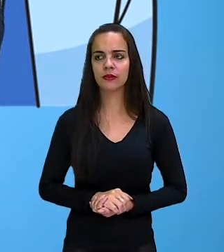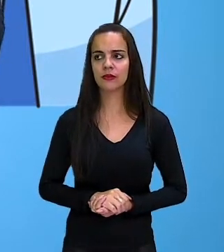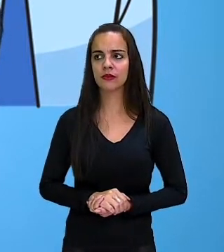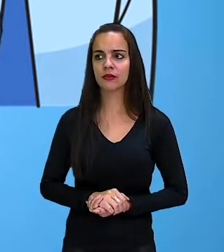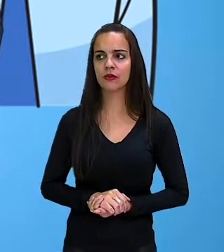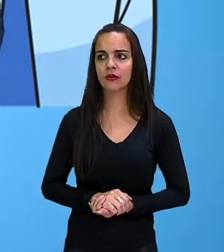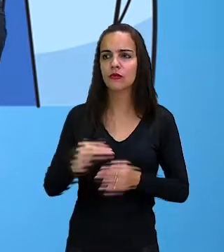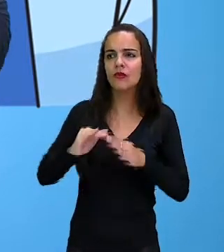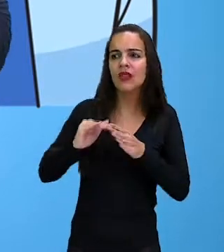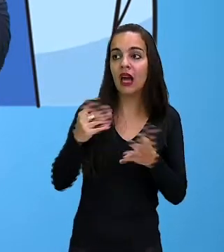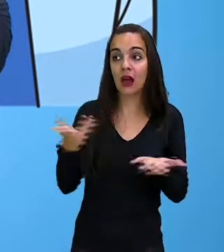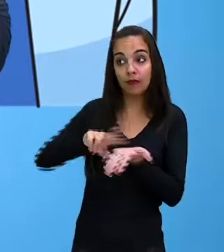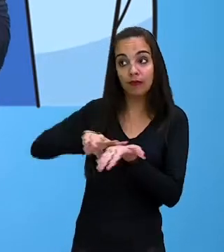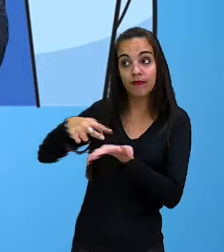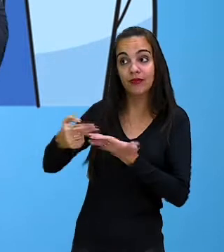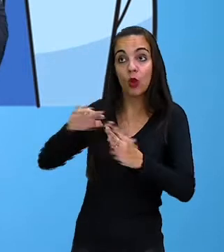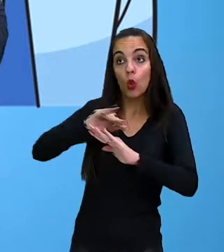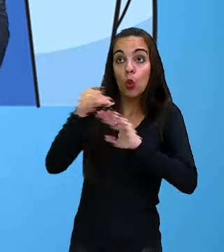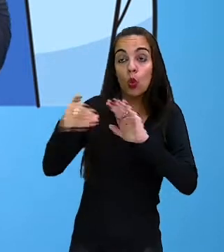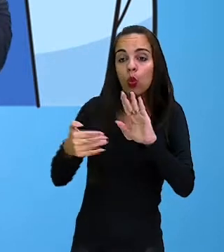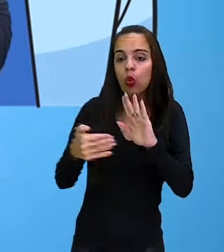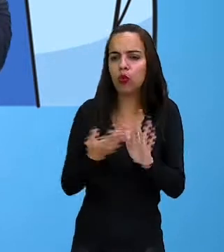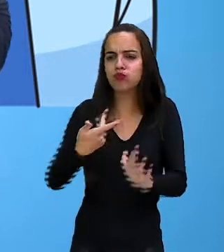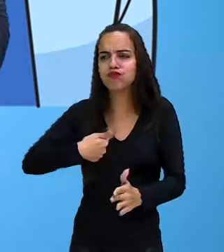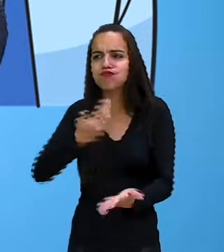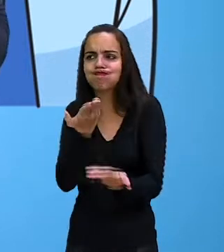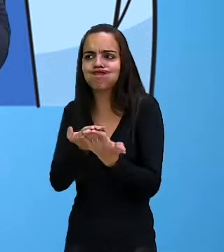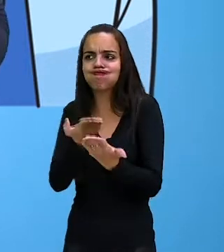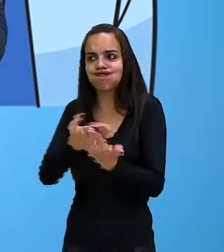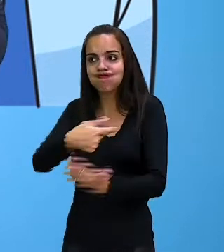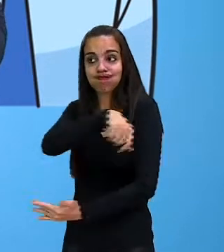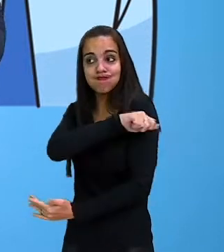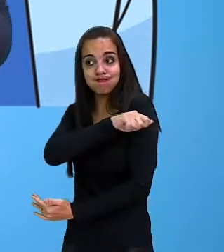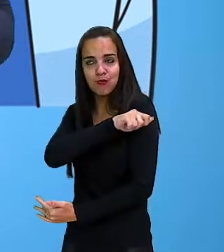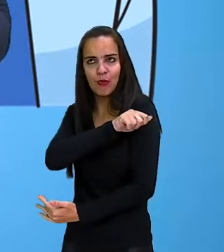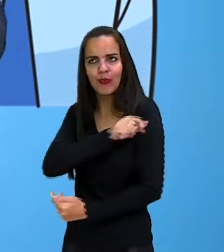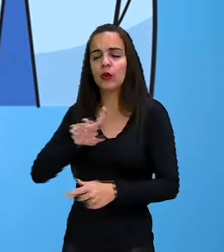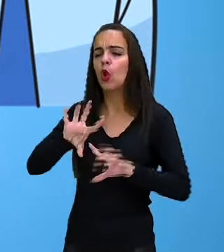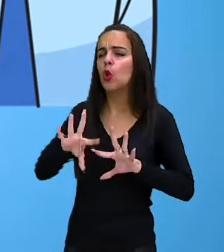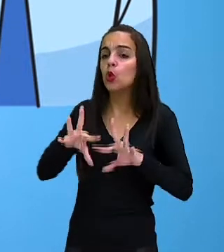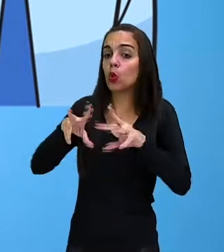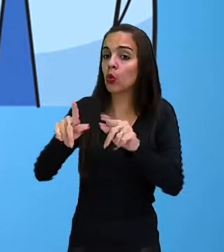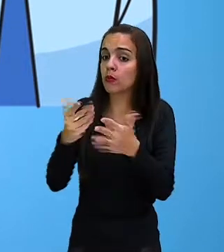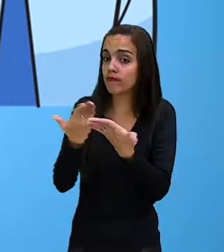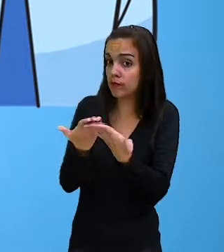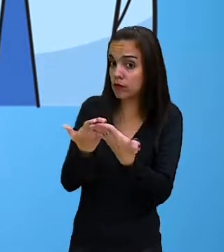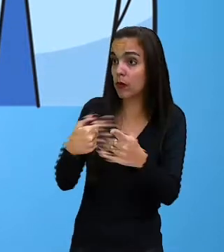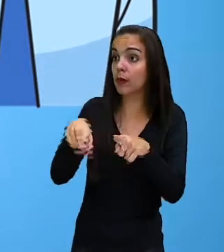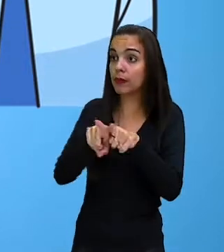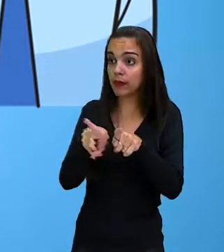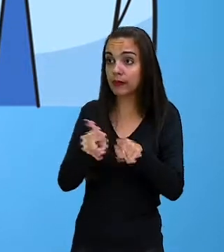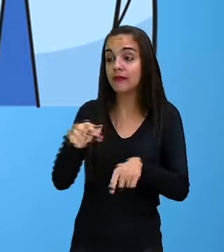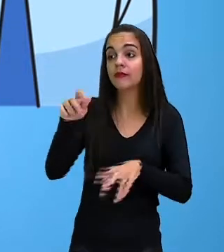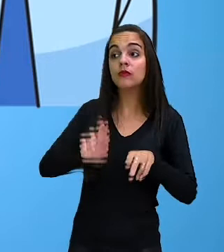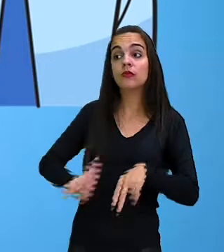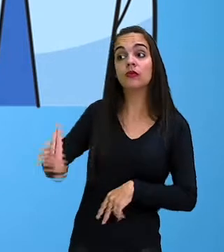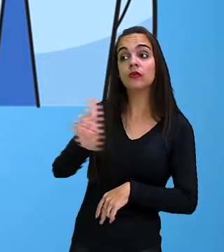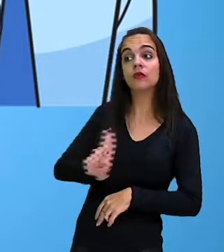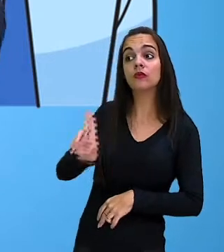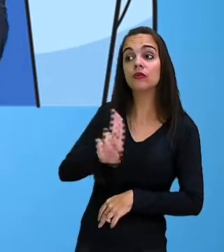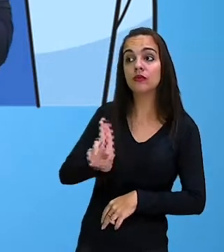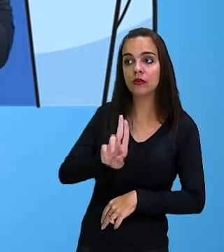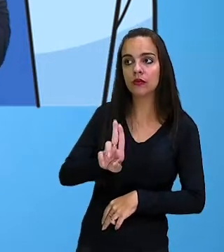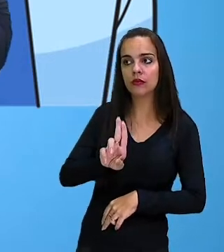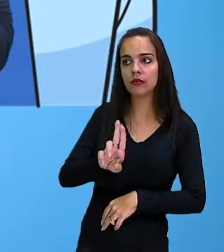Todos os estudantes dessa escola devem usar, must wear, devem usar o